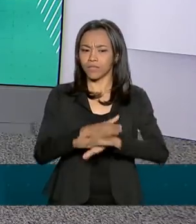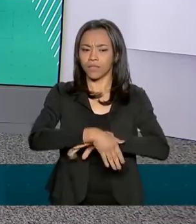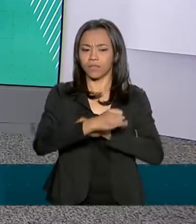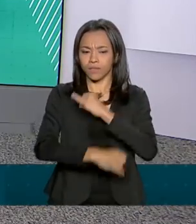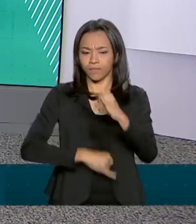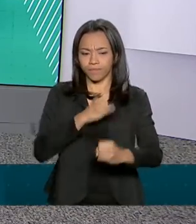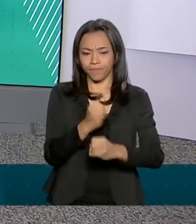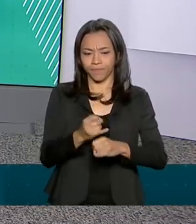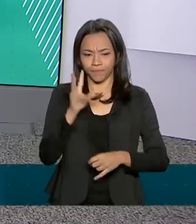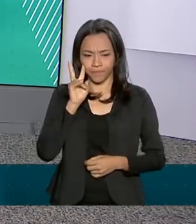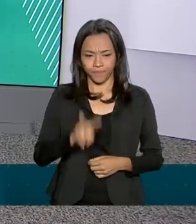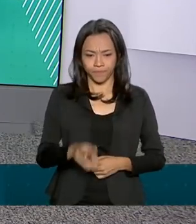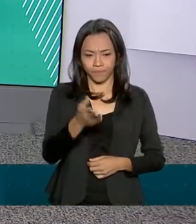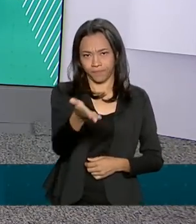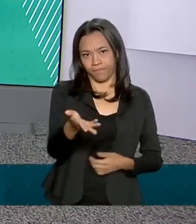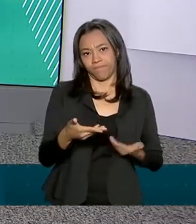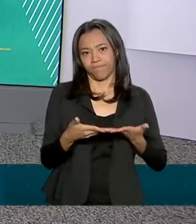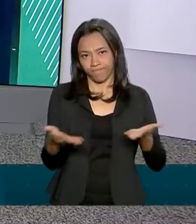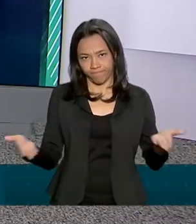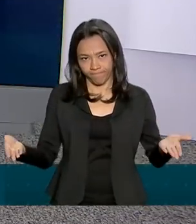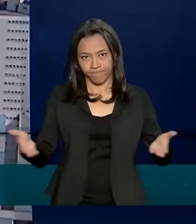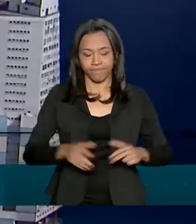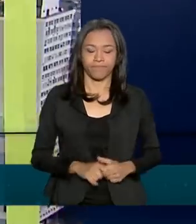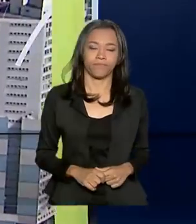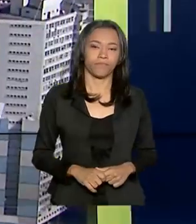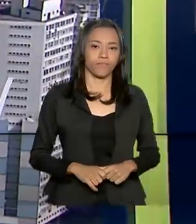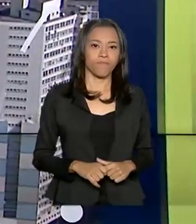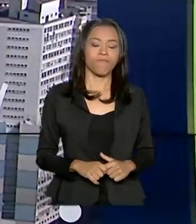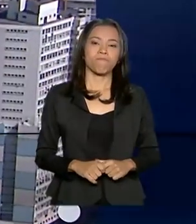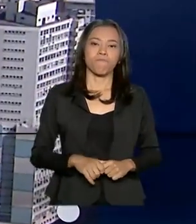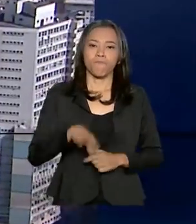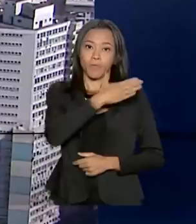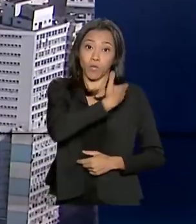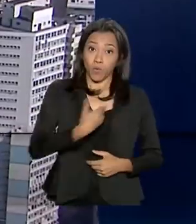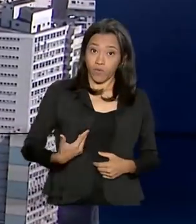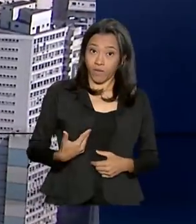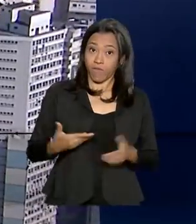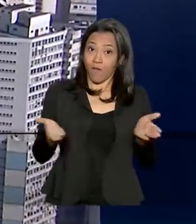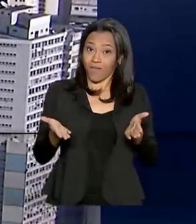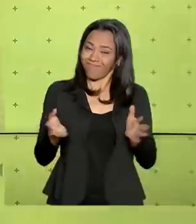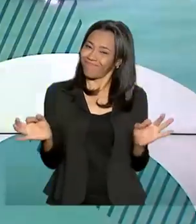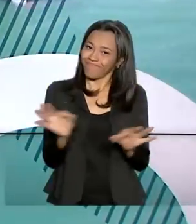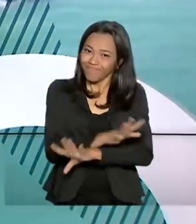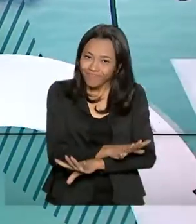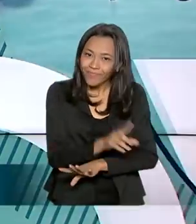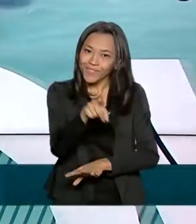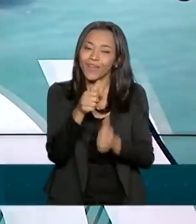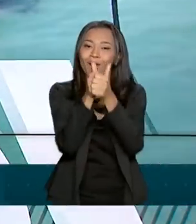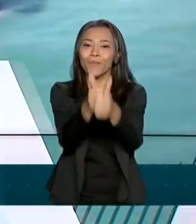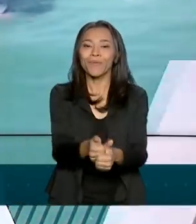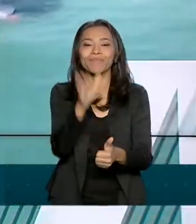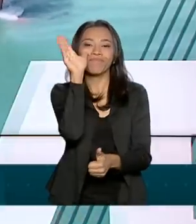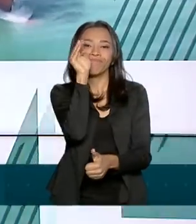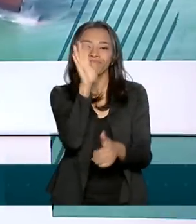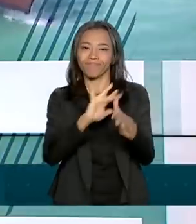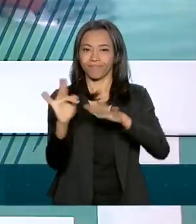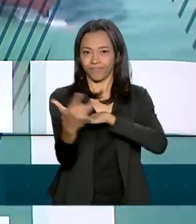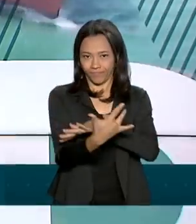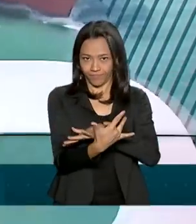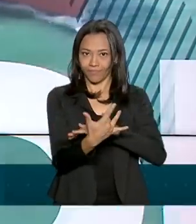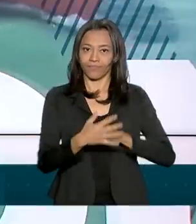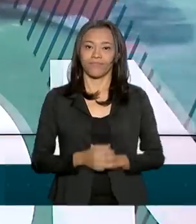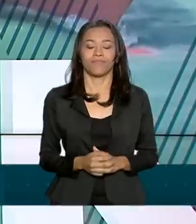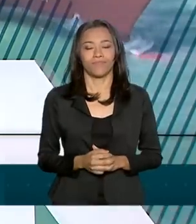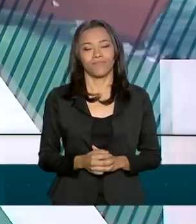Ibram. O endereço é esse que aparece aí na sua tela. E o governo agora fica por aqui. Acompanhe a gente também pelas nossas redes